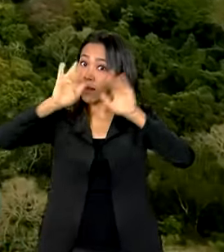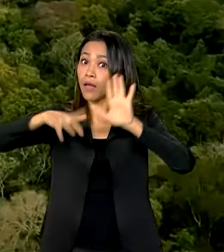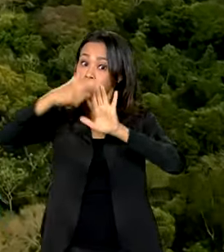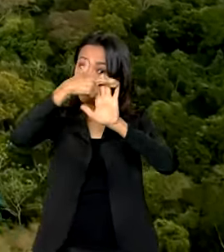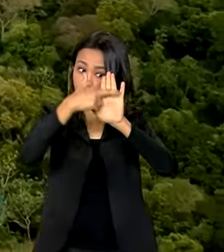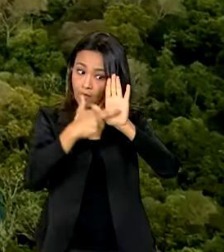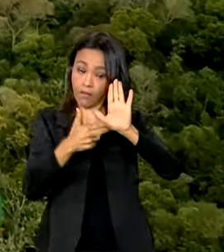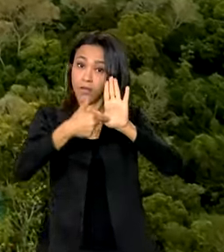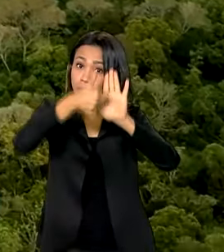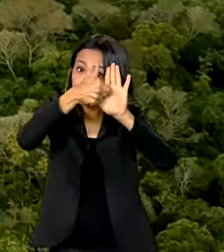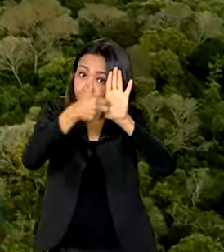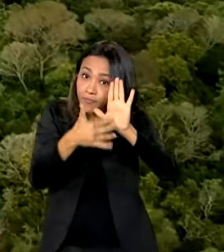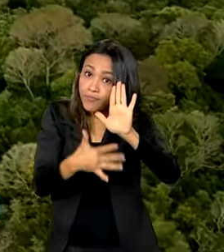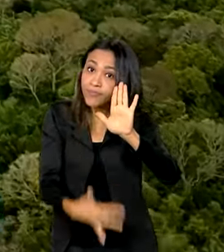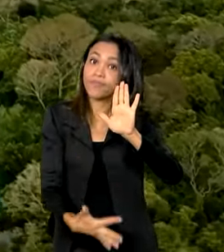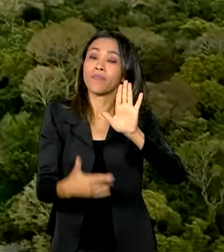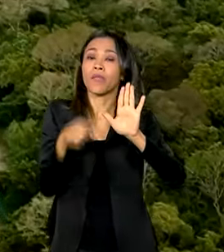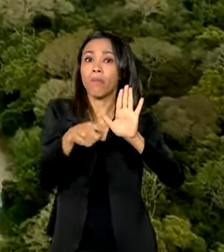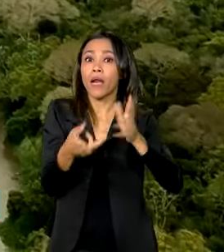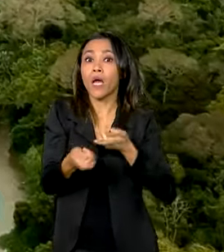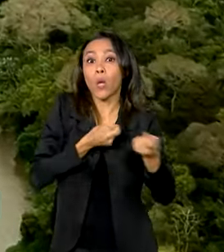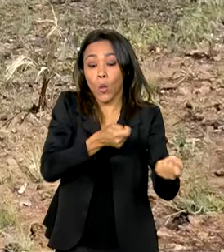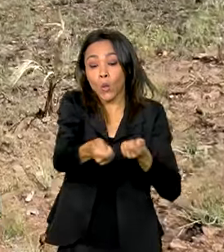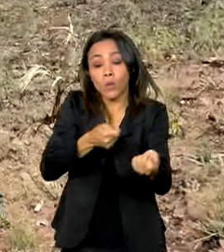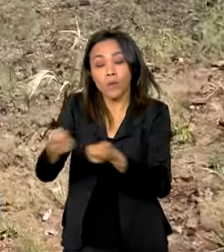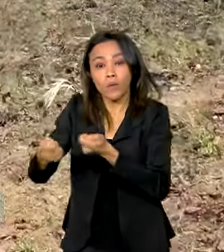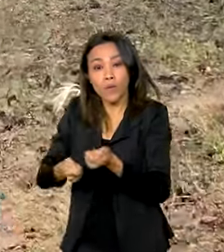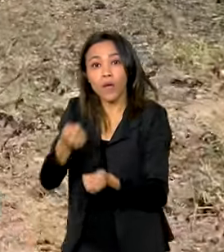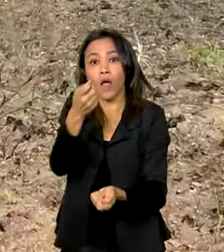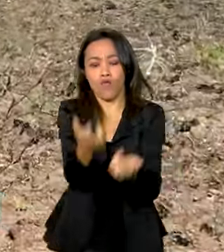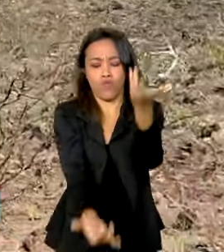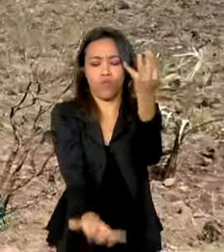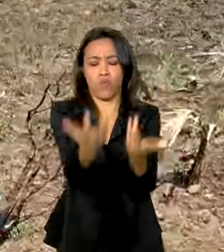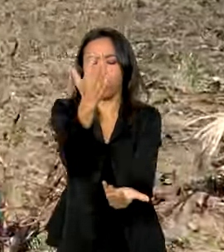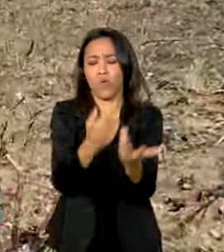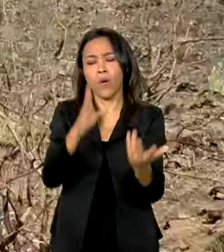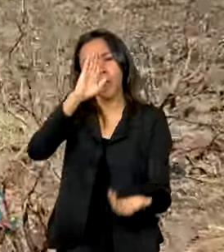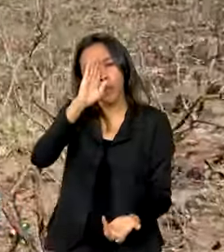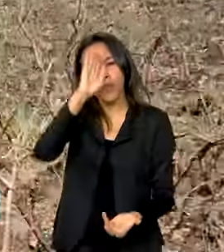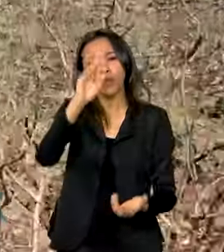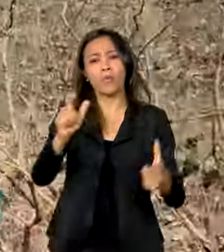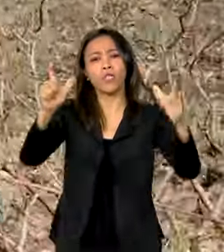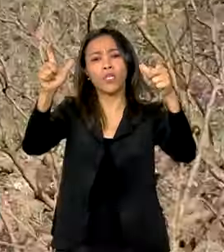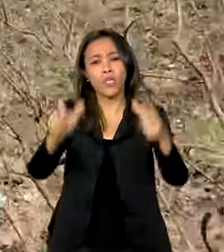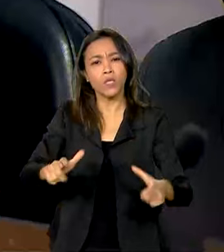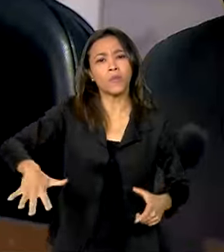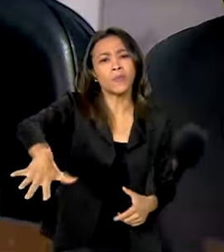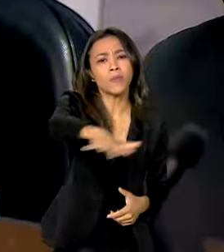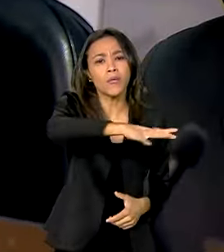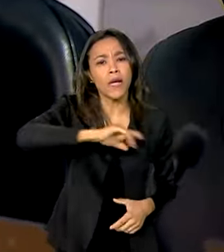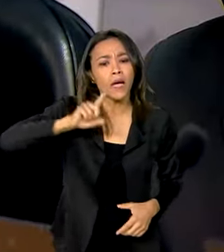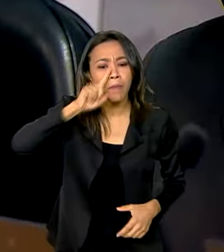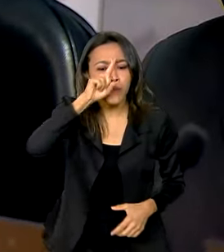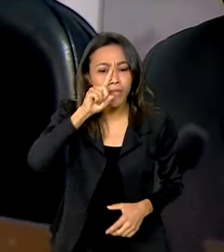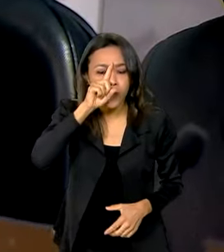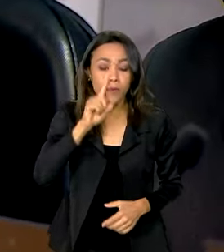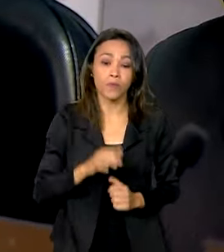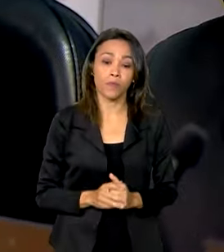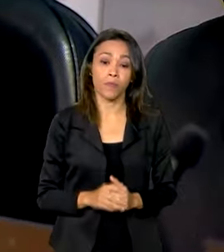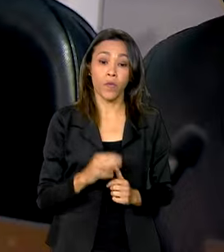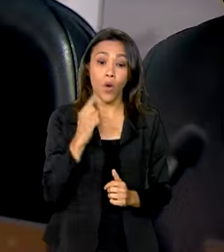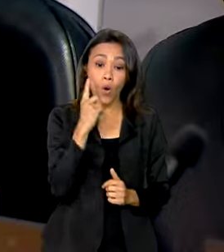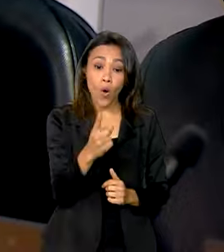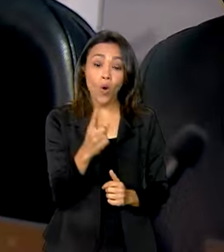rigorosas para a utilização controlada do fogo, especialmente em áreas de risco ambiental elevado. Um elemento novo